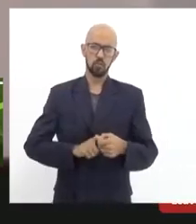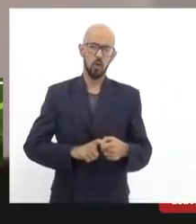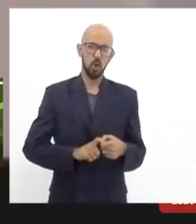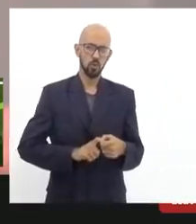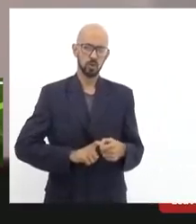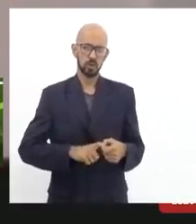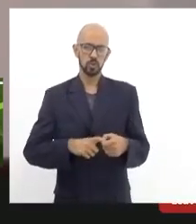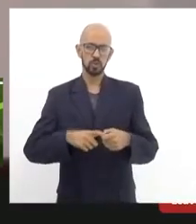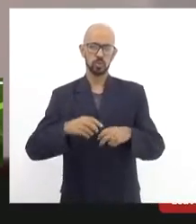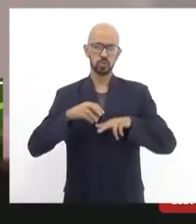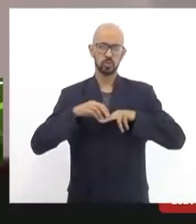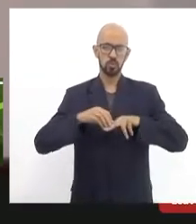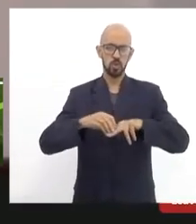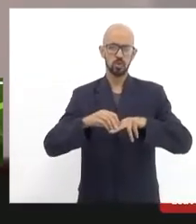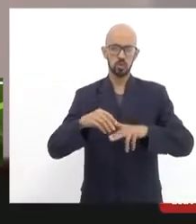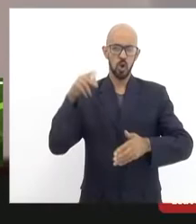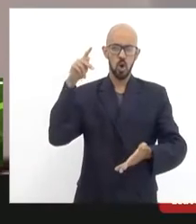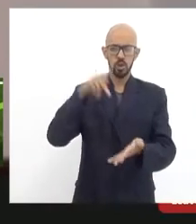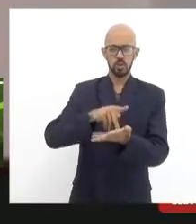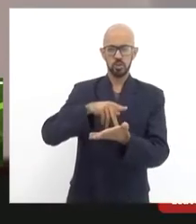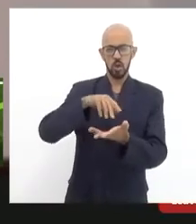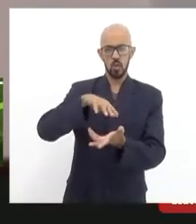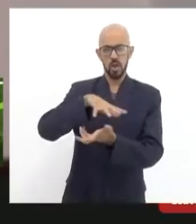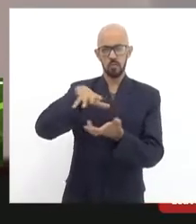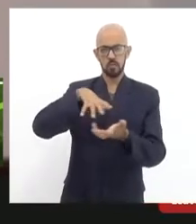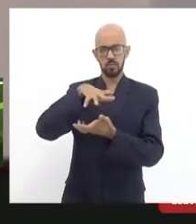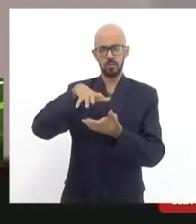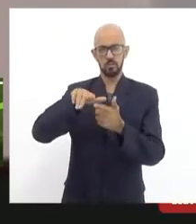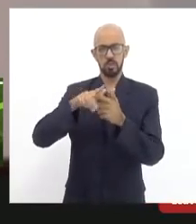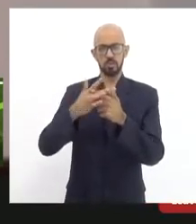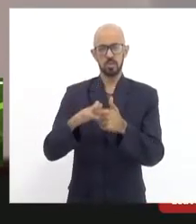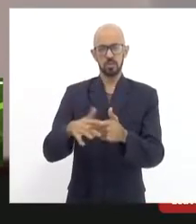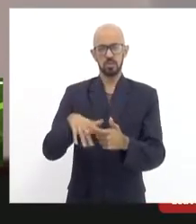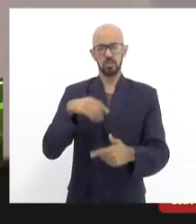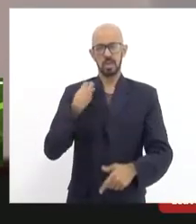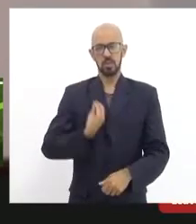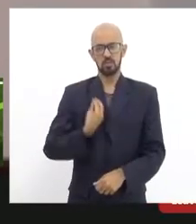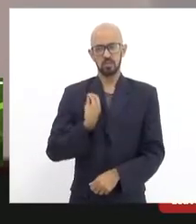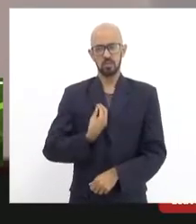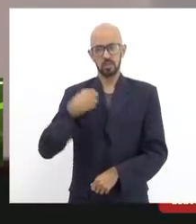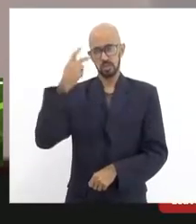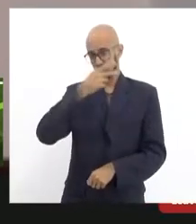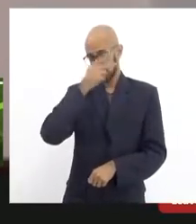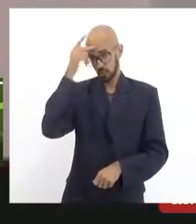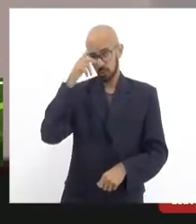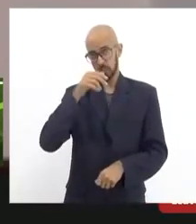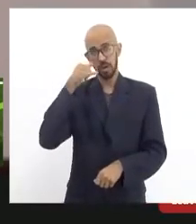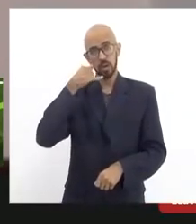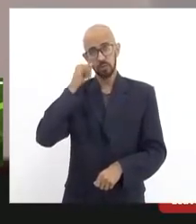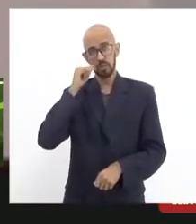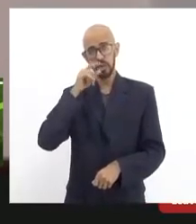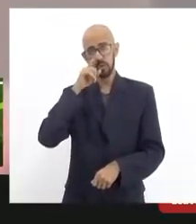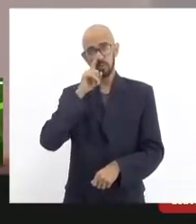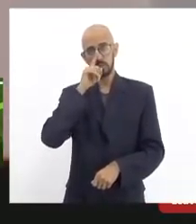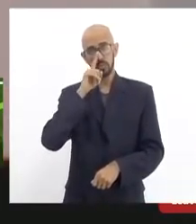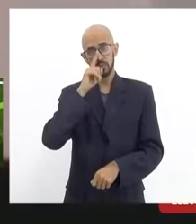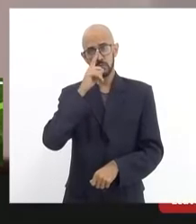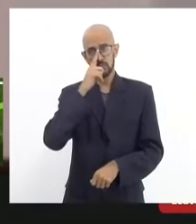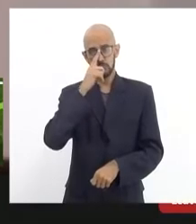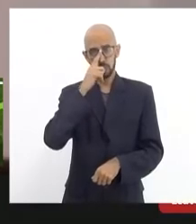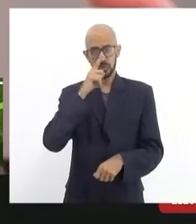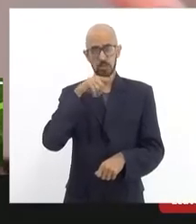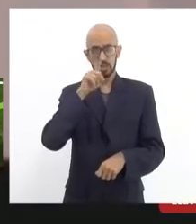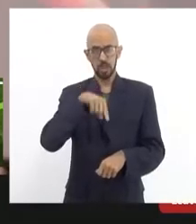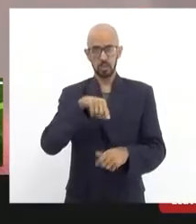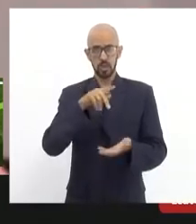bondes originais restaurados a manutenção e a vida das pessoas não serem colocadas em risco e que ele de fato seja um transporte público